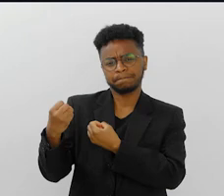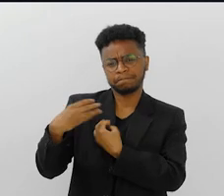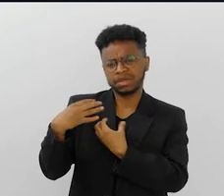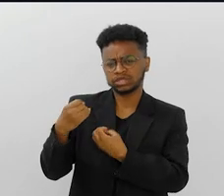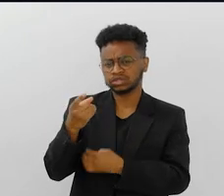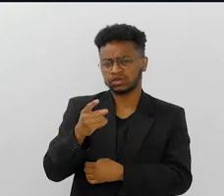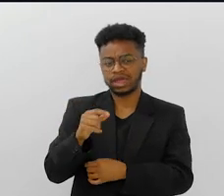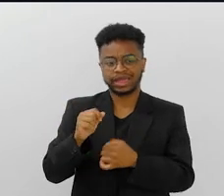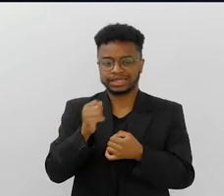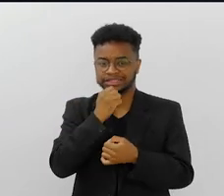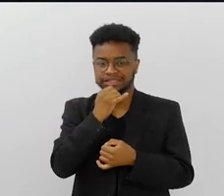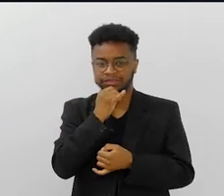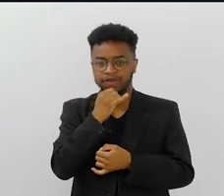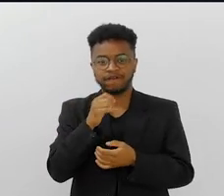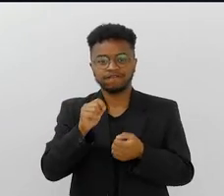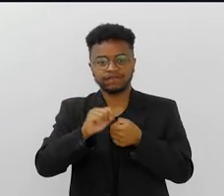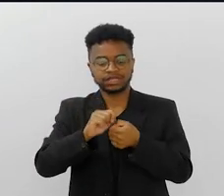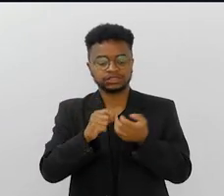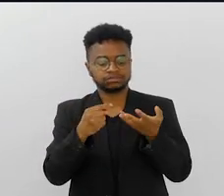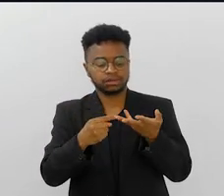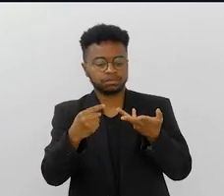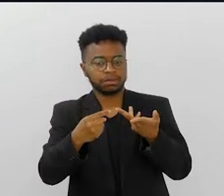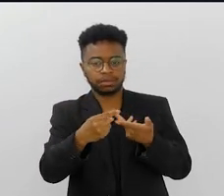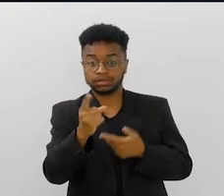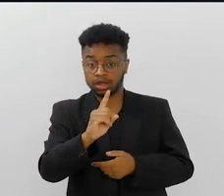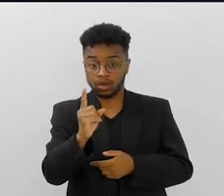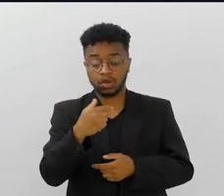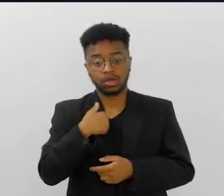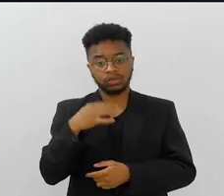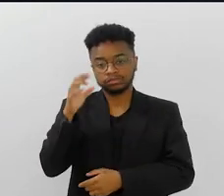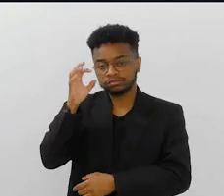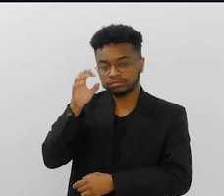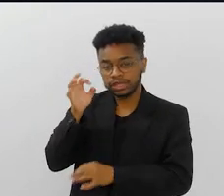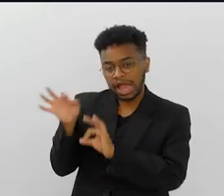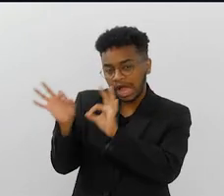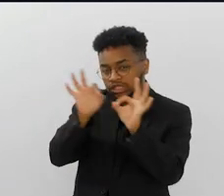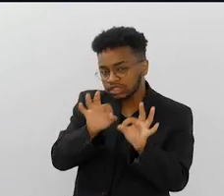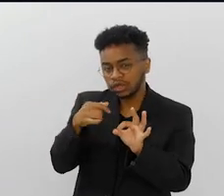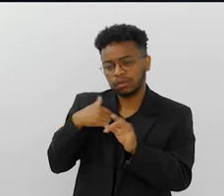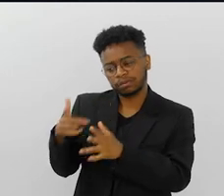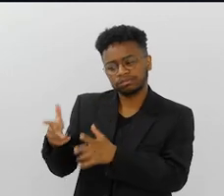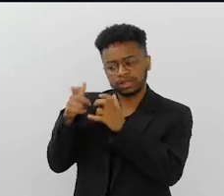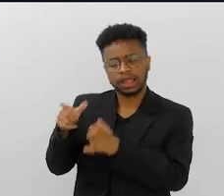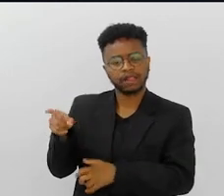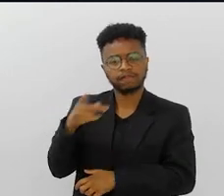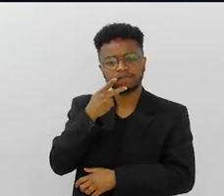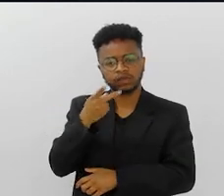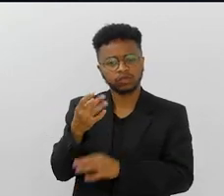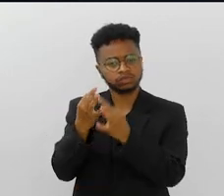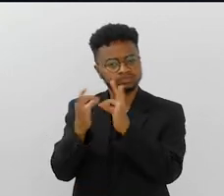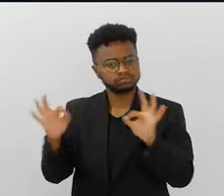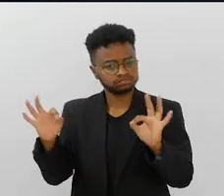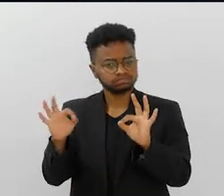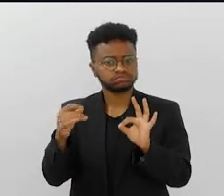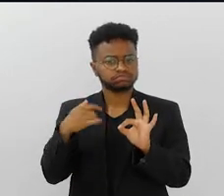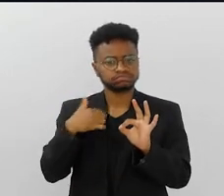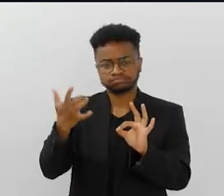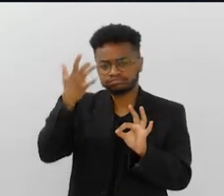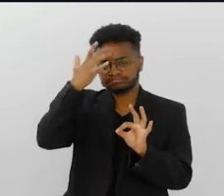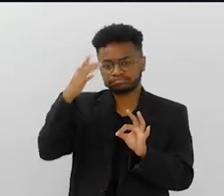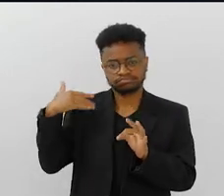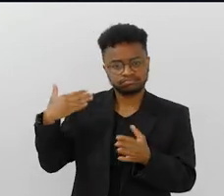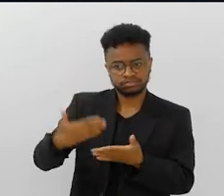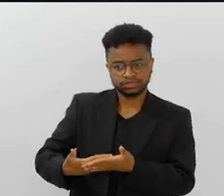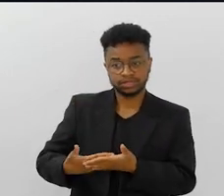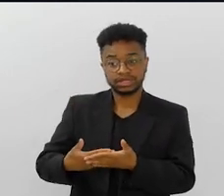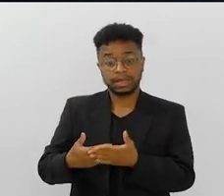não que ele me ensinasse faz assim, faz assado, mas eu, já pegando, eu ouvi frases assim que eu levo até